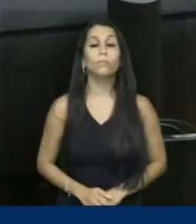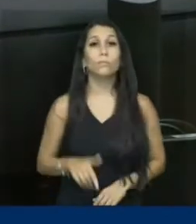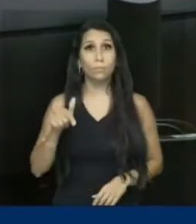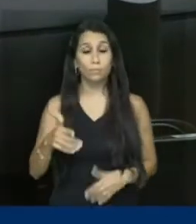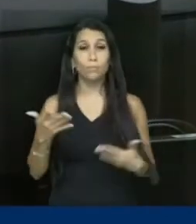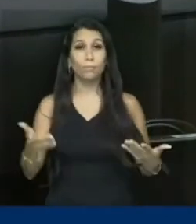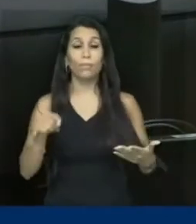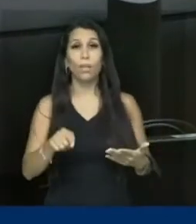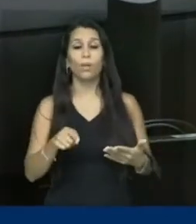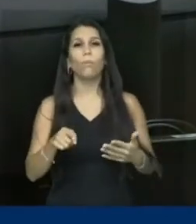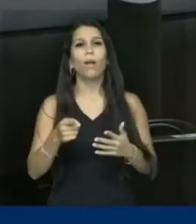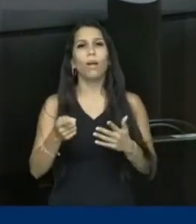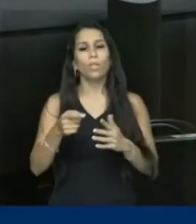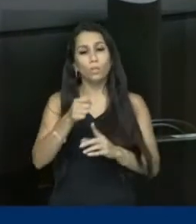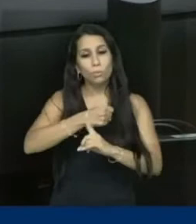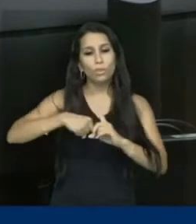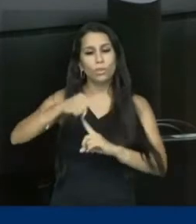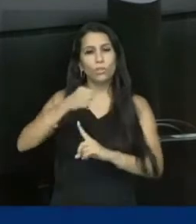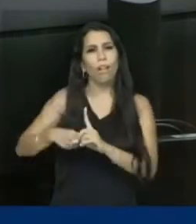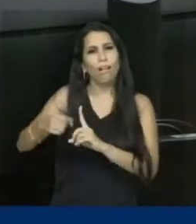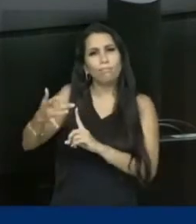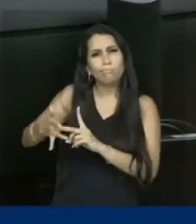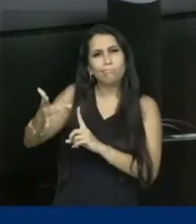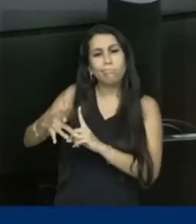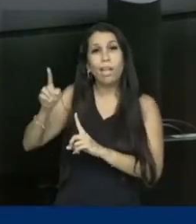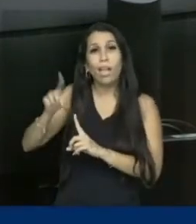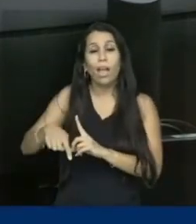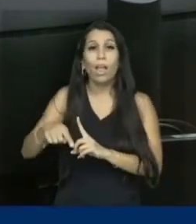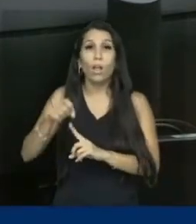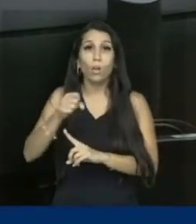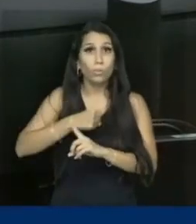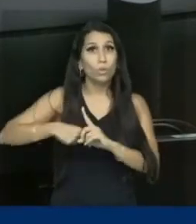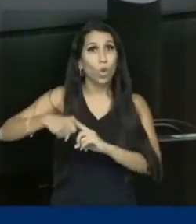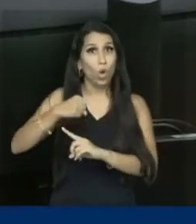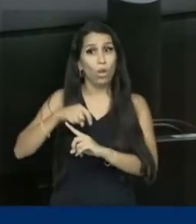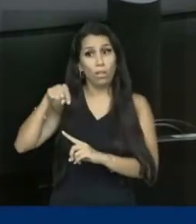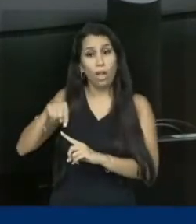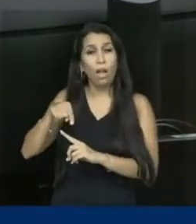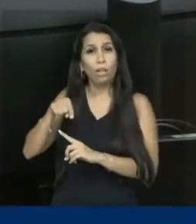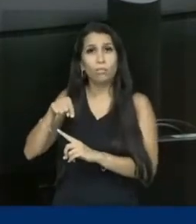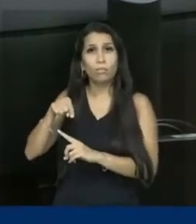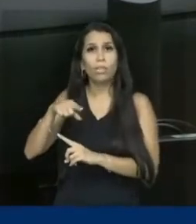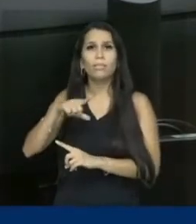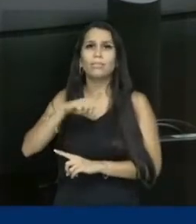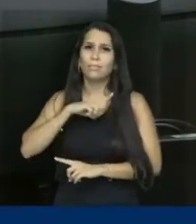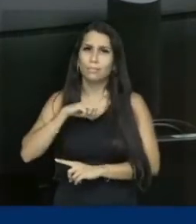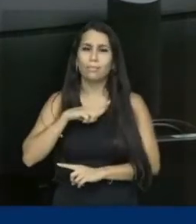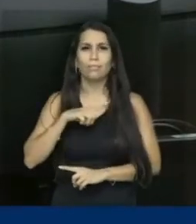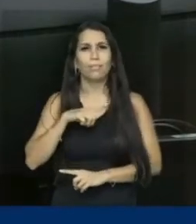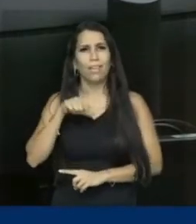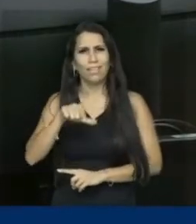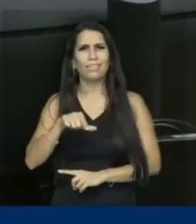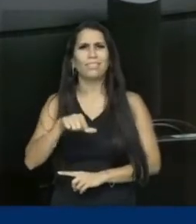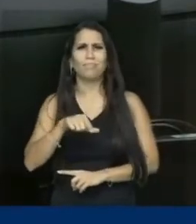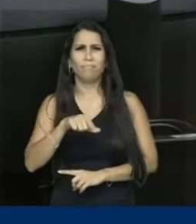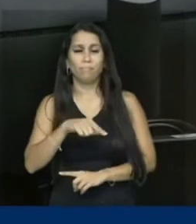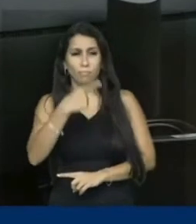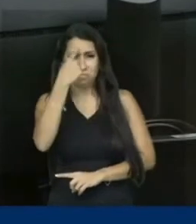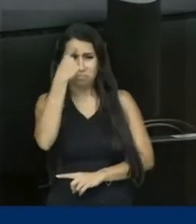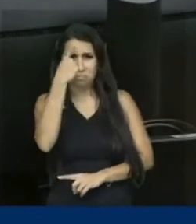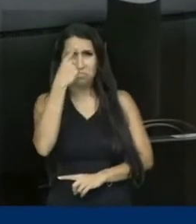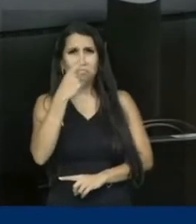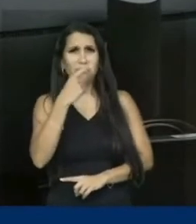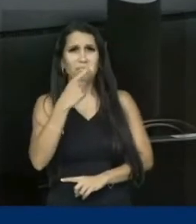capacitista, é uma sociedade que tem também o seu viés sexista, o seu viés